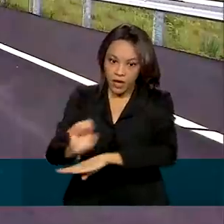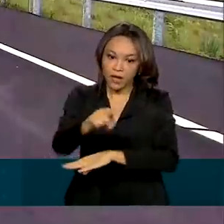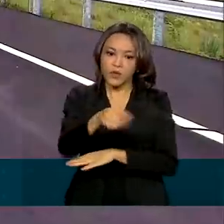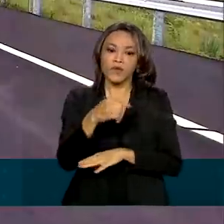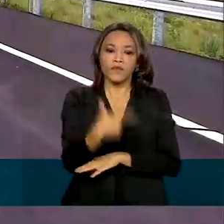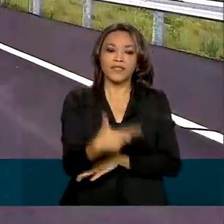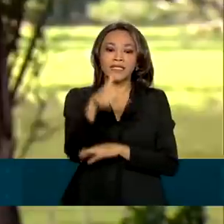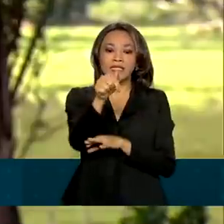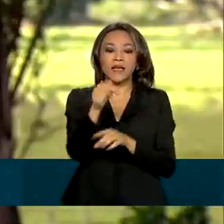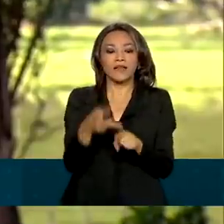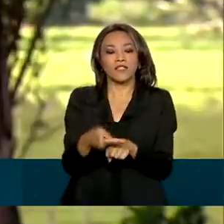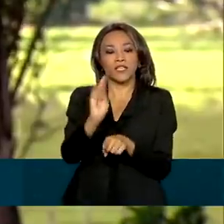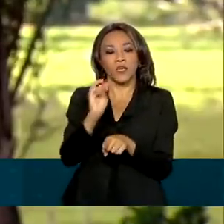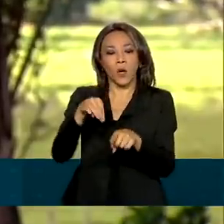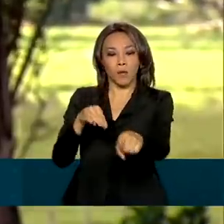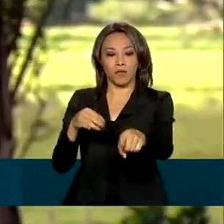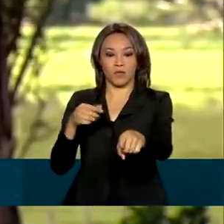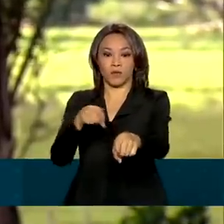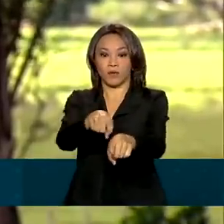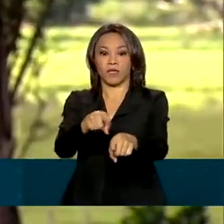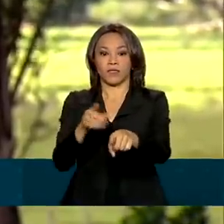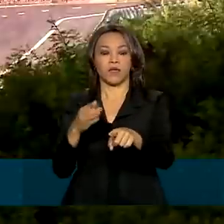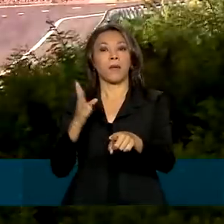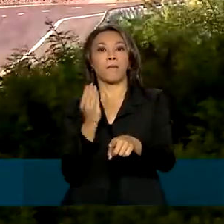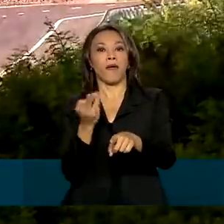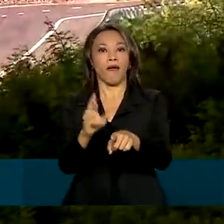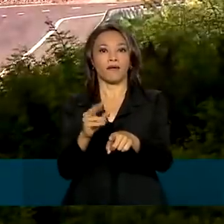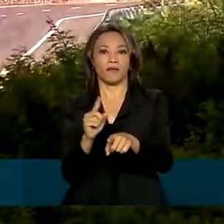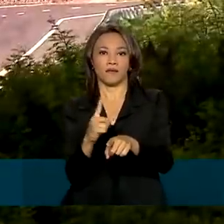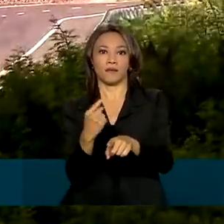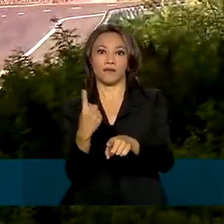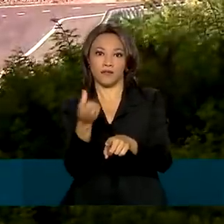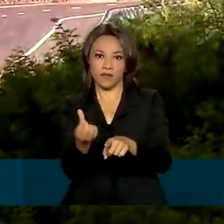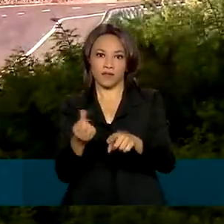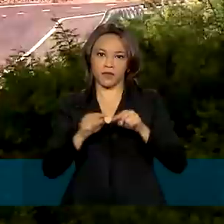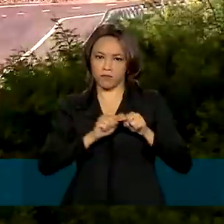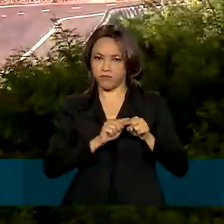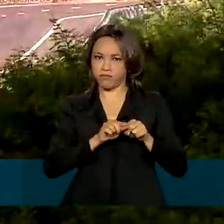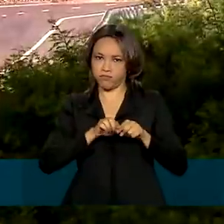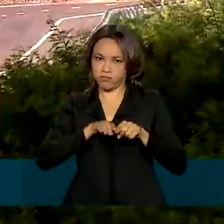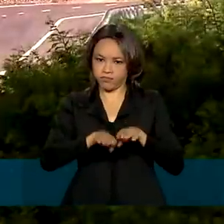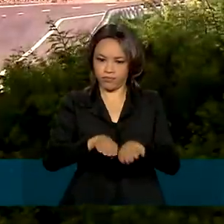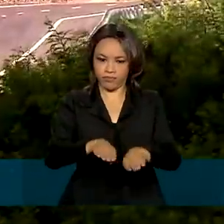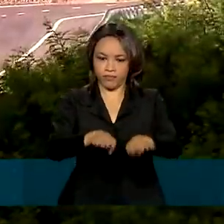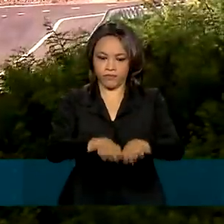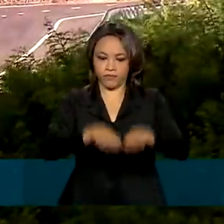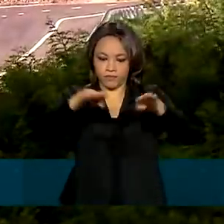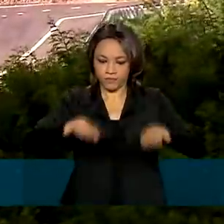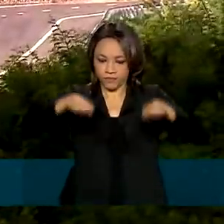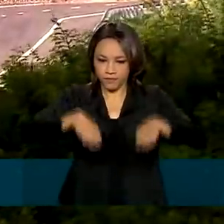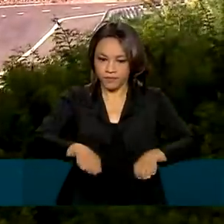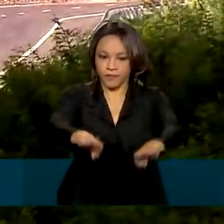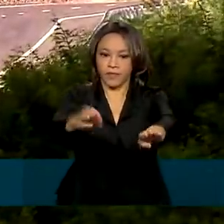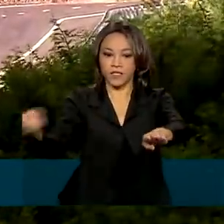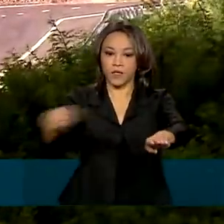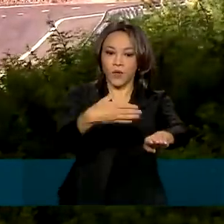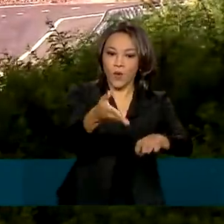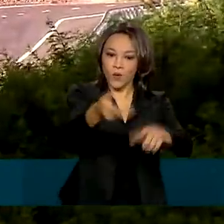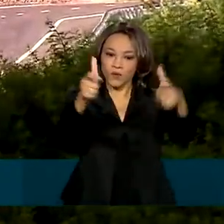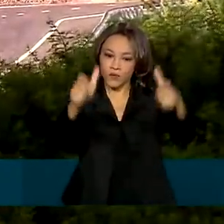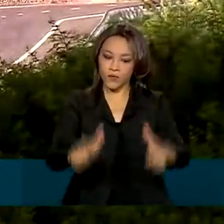pistas duplicadas na BR-116, entre Guaíba e Pelotas. Com esse novo trecho, já são